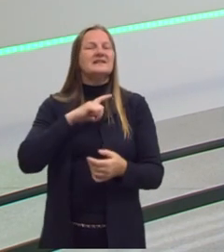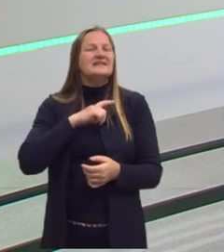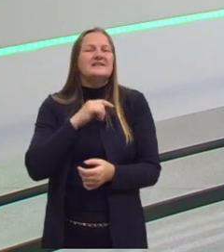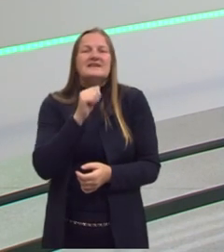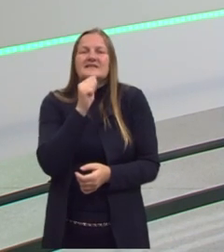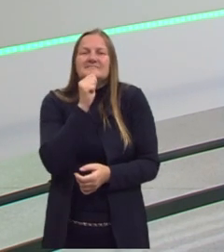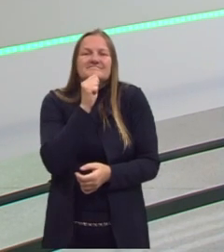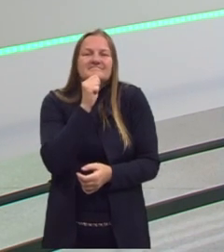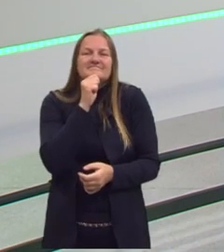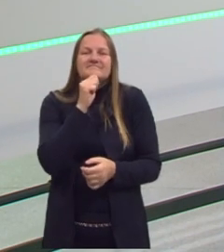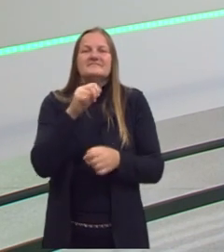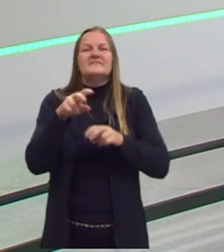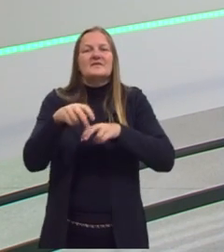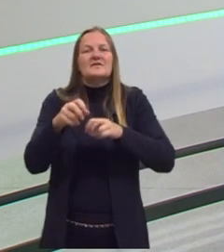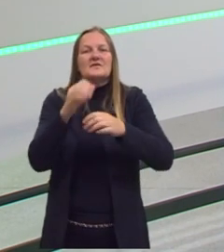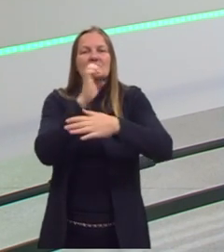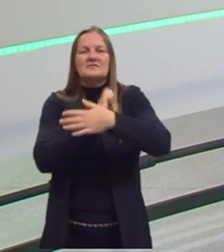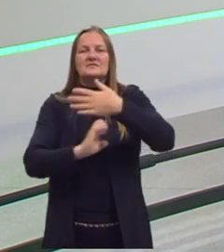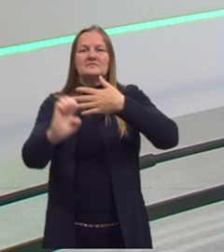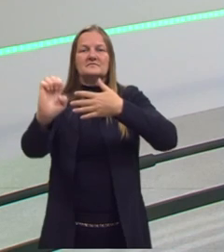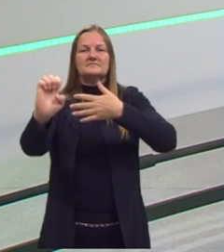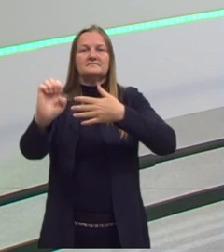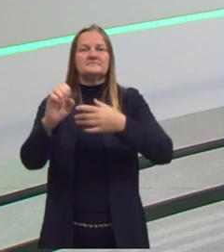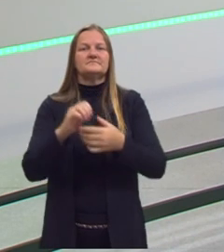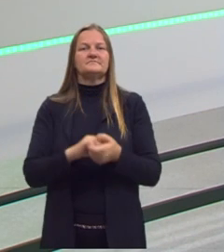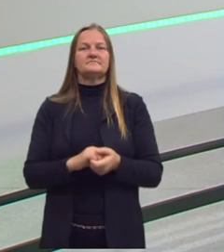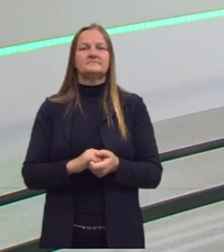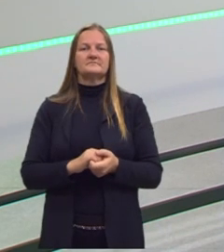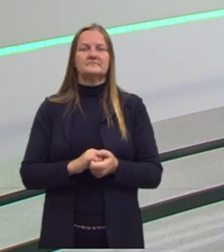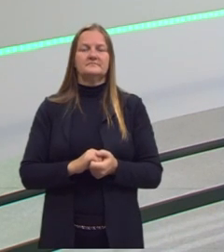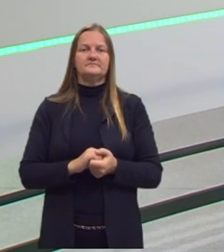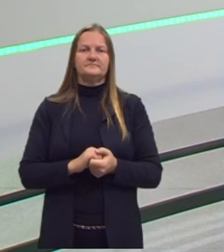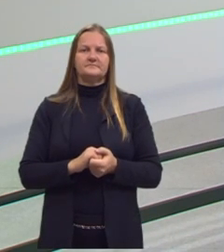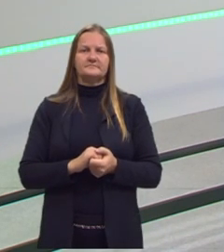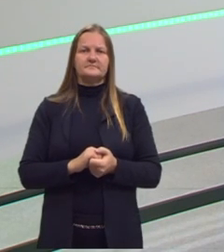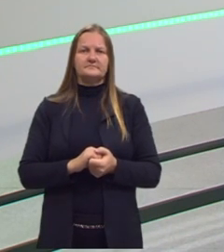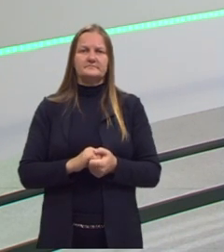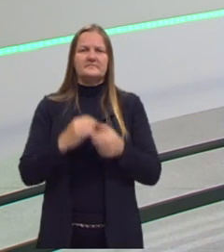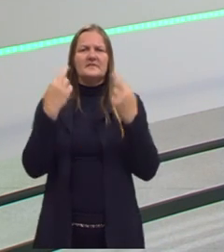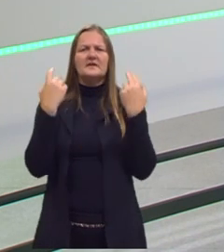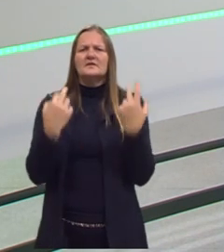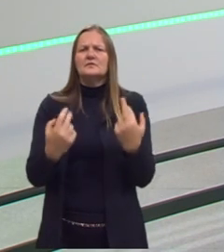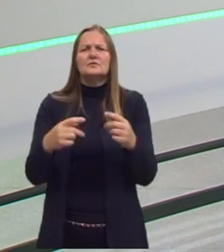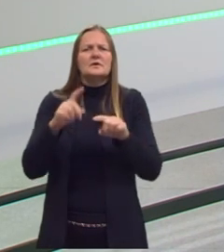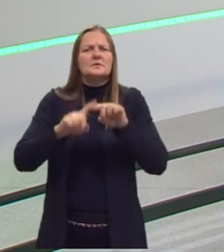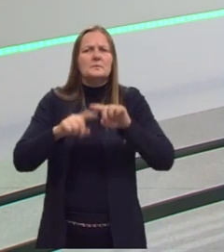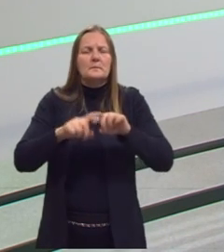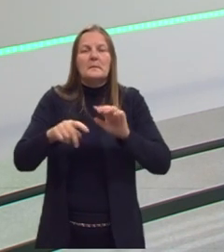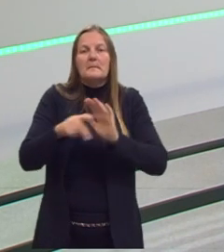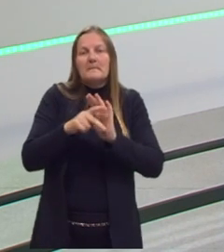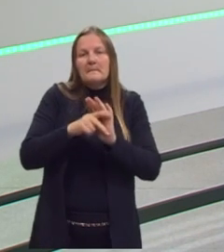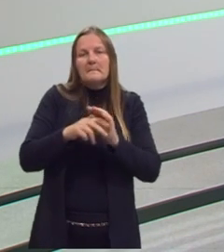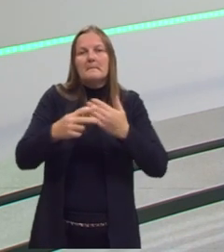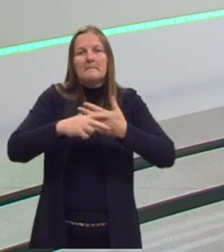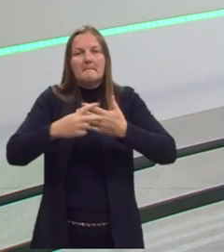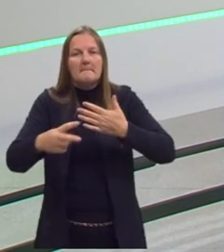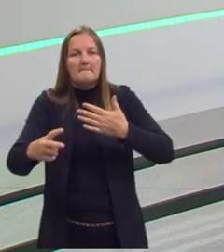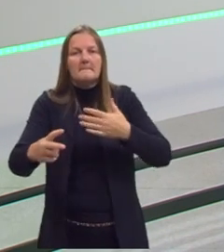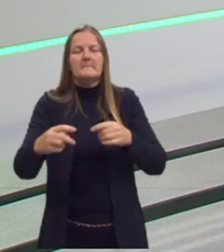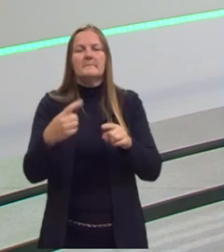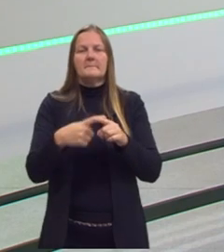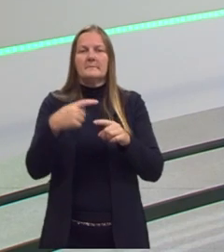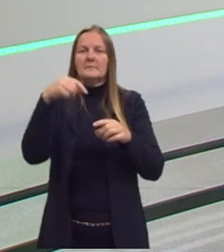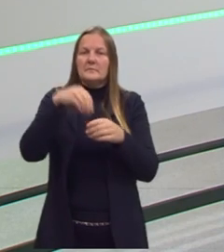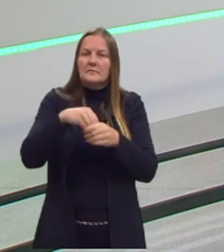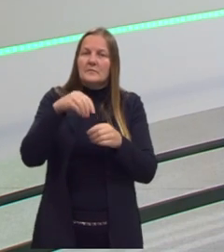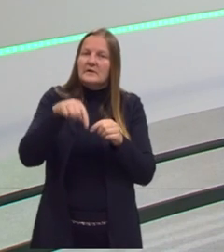caráter agroexportador. Ainda exporta essas riquezas naturais ou essas riquezas primárias que são produzidas